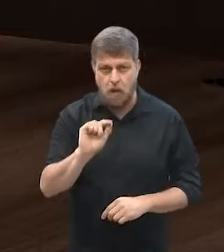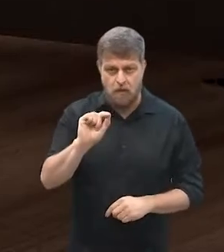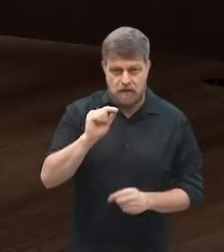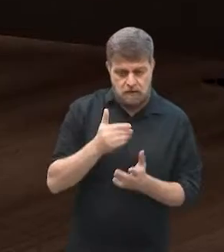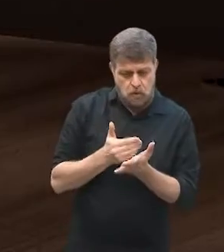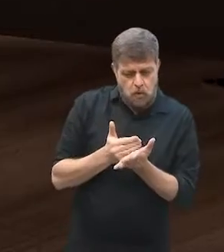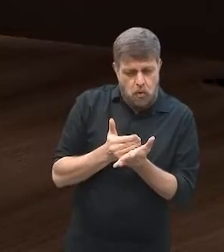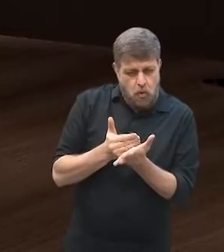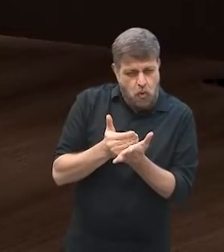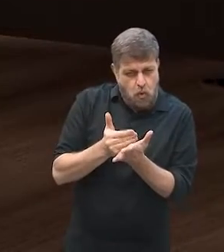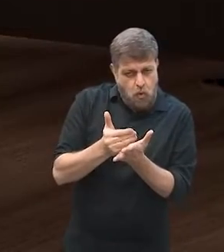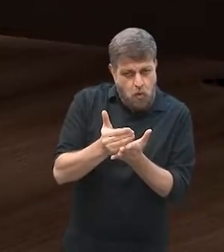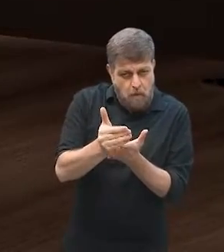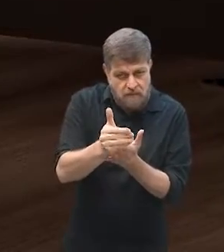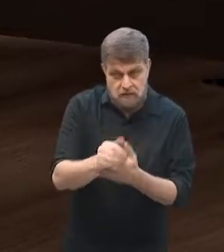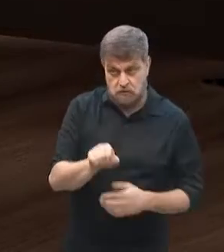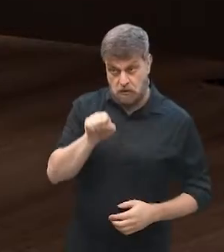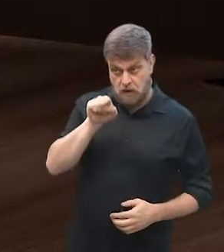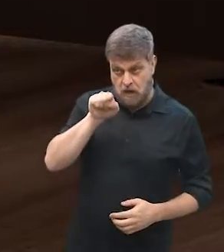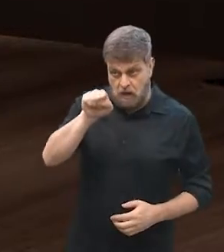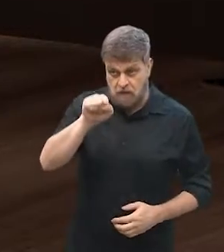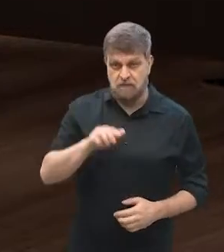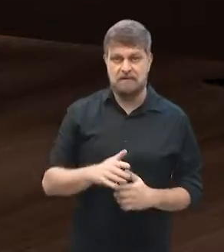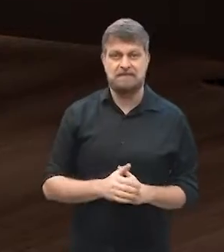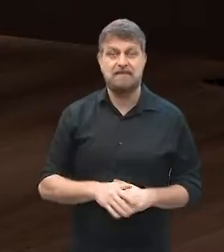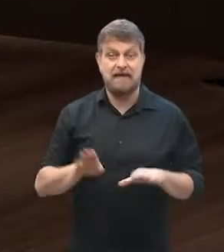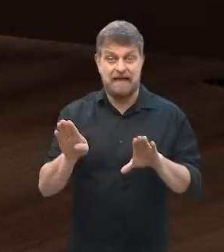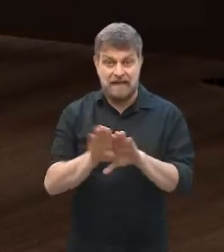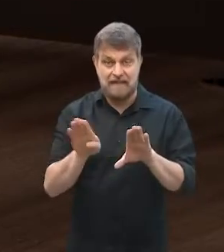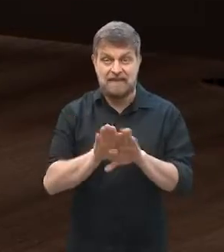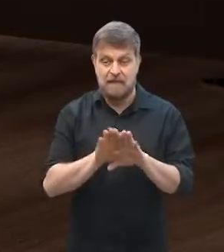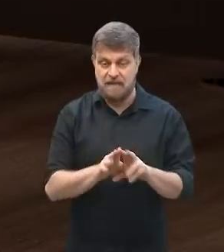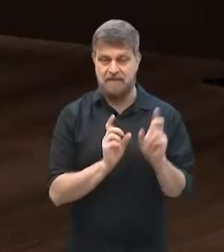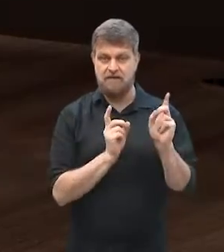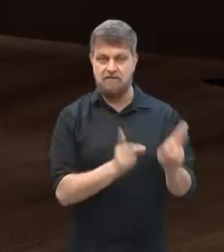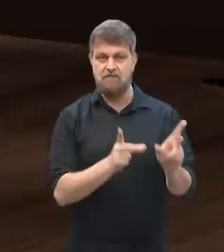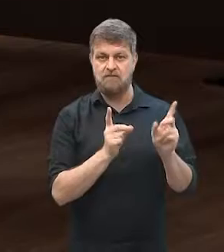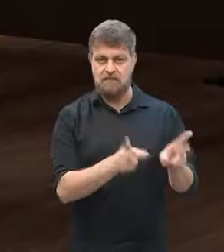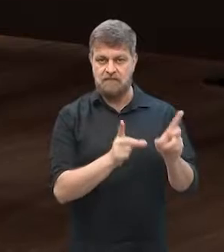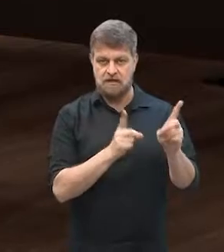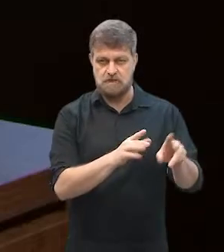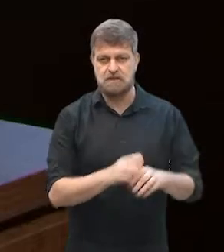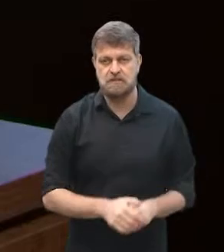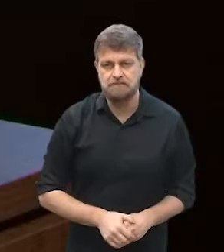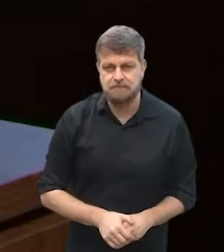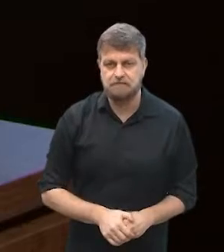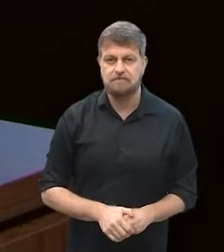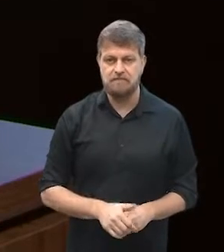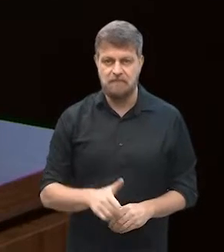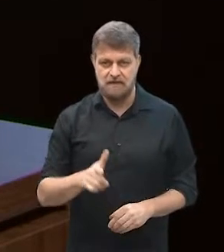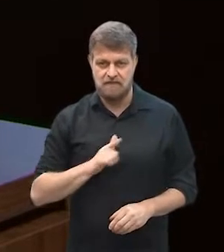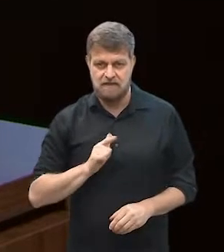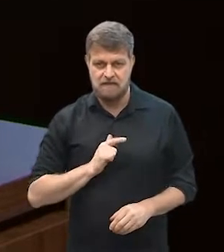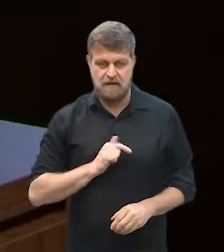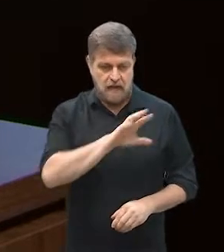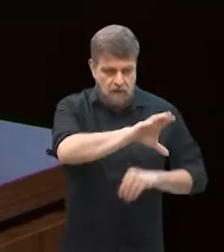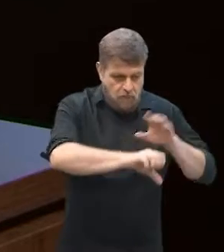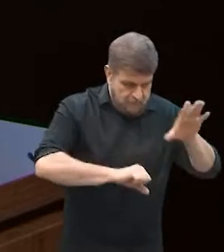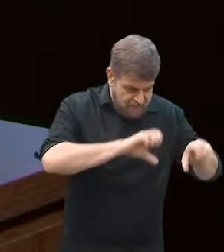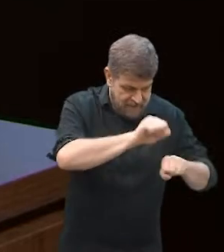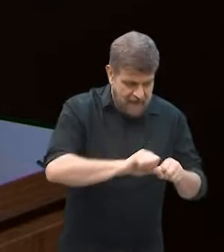começo, quando você entrou nesse negócio, você também era uma revendedora, e também era esse sistema consignado?